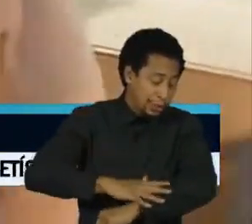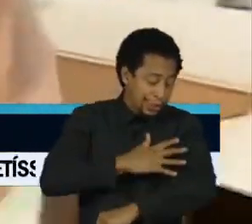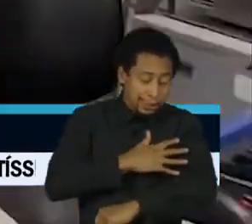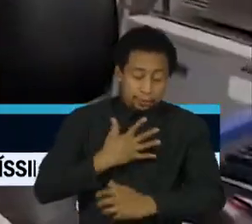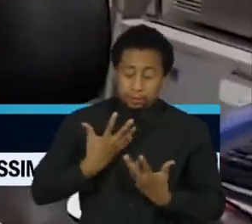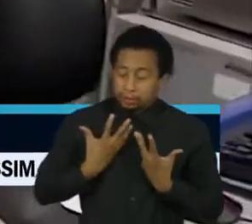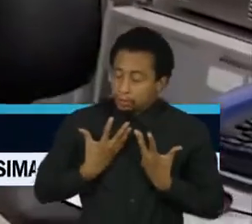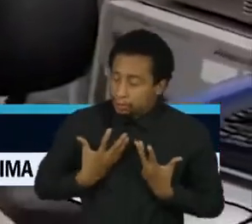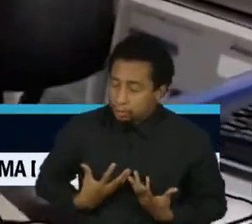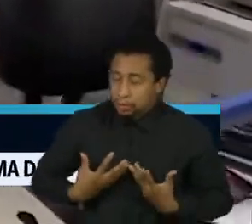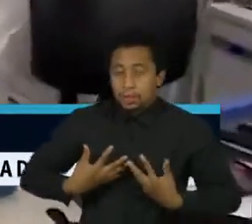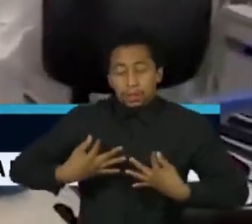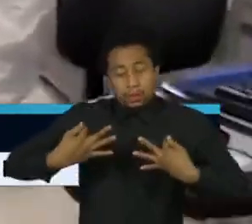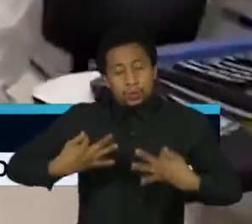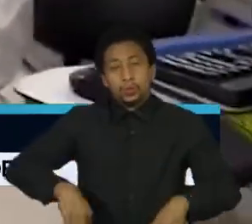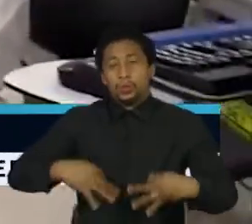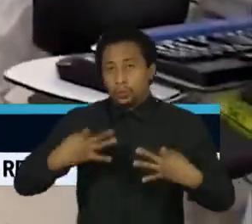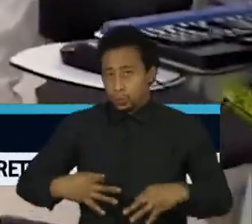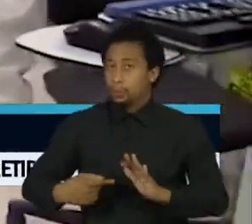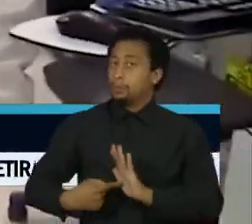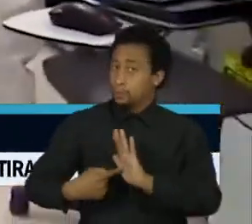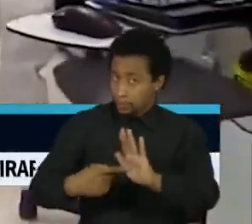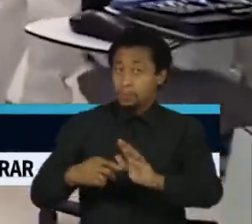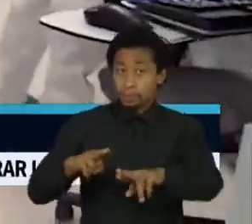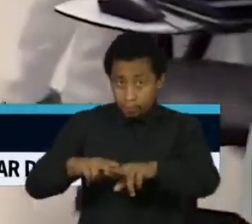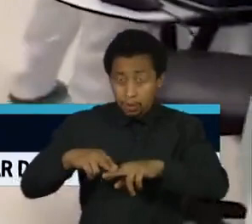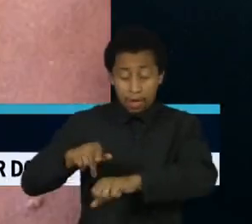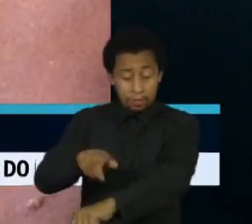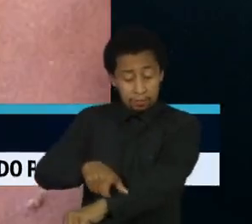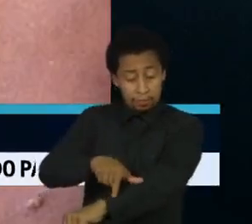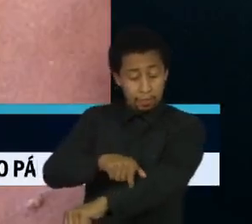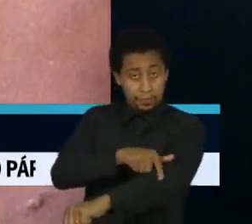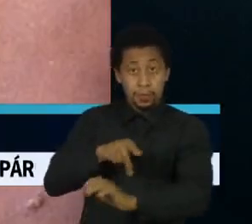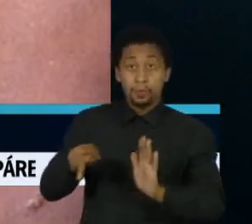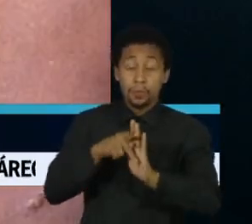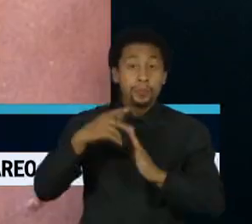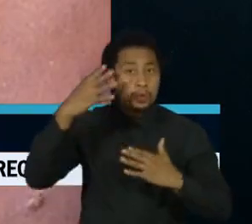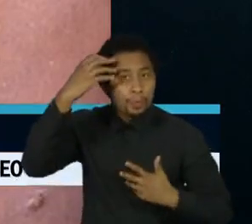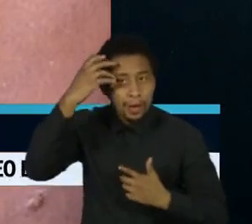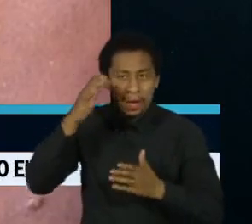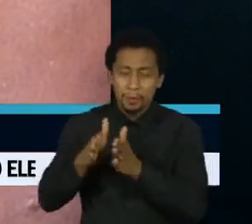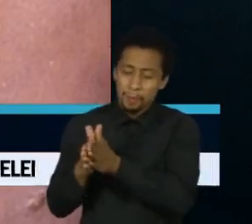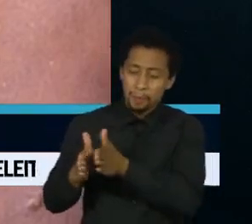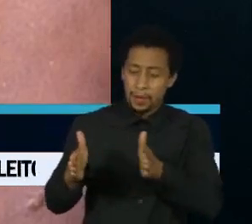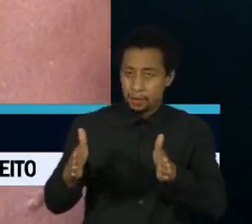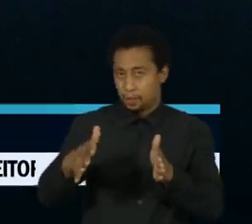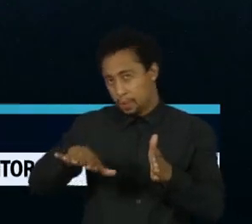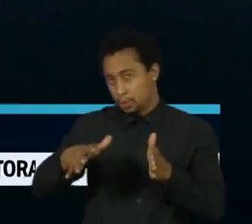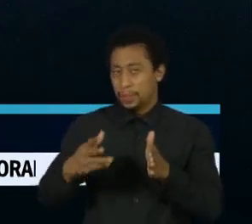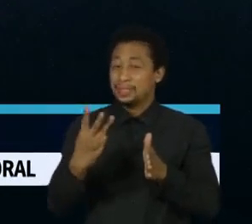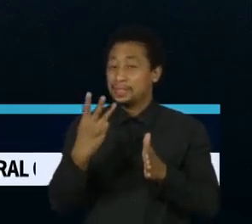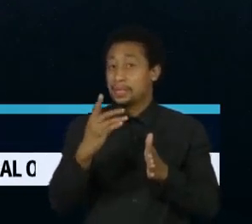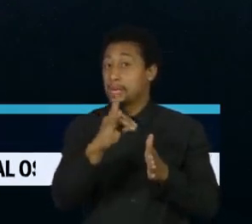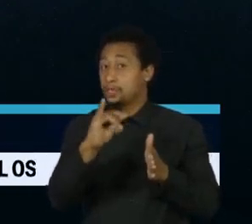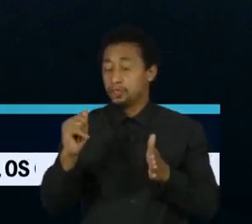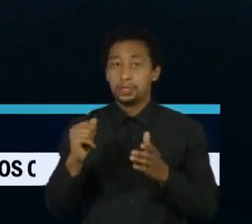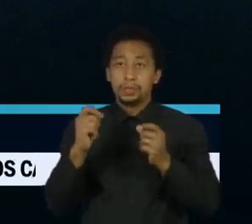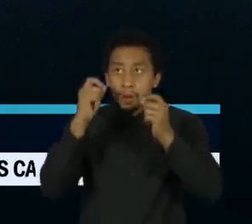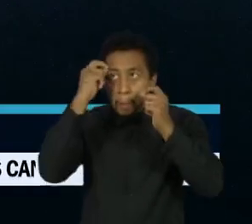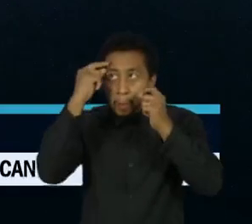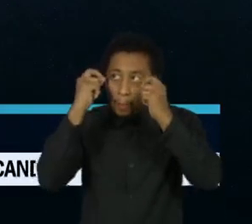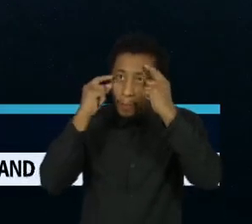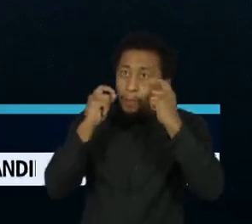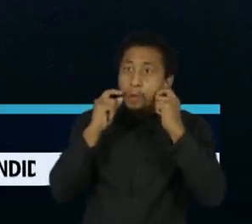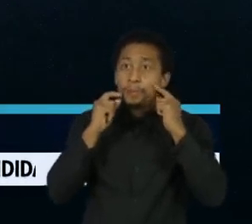fadiga excessiva. Essas complicações aparecem geralmente de um a três dias, depois das erupções cutâneas que começam no rosto